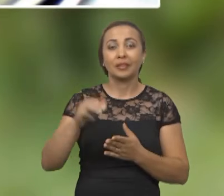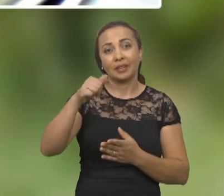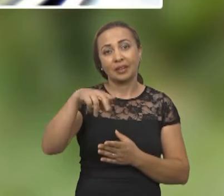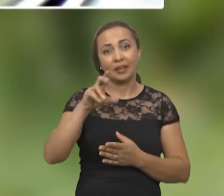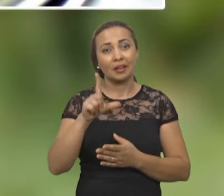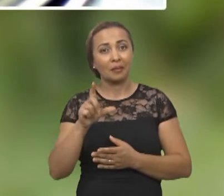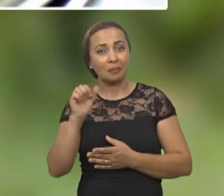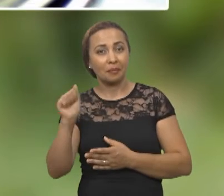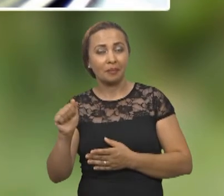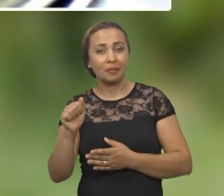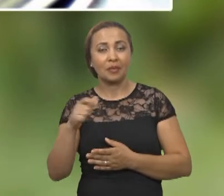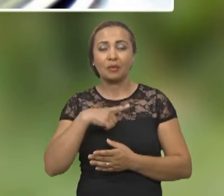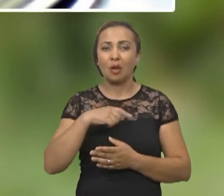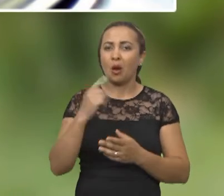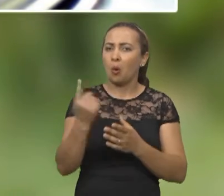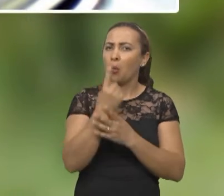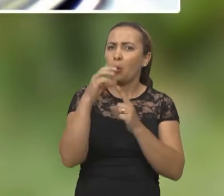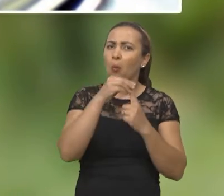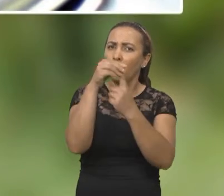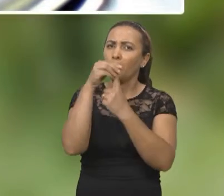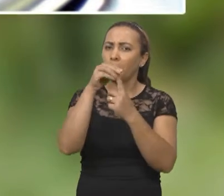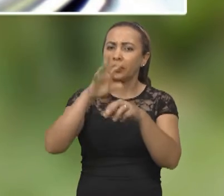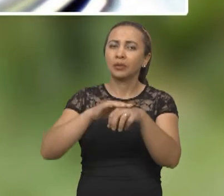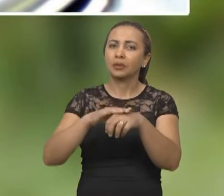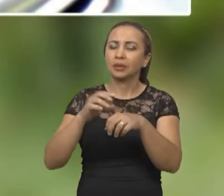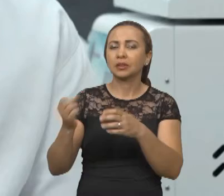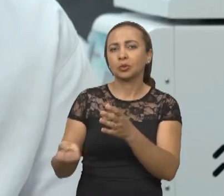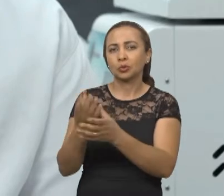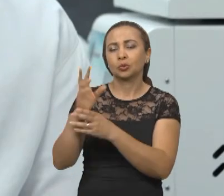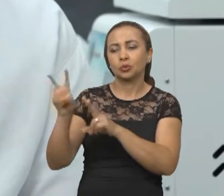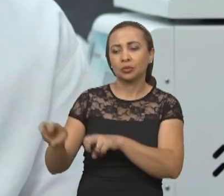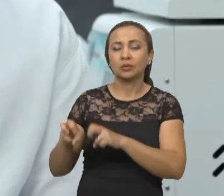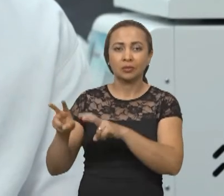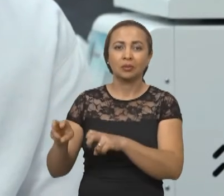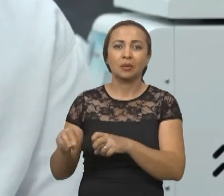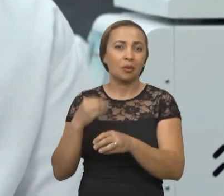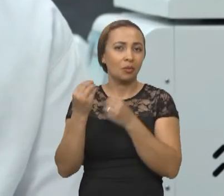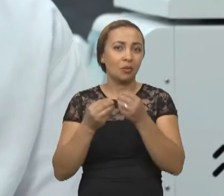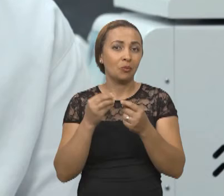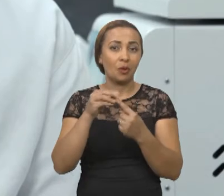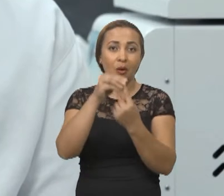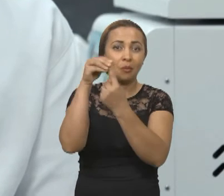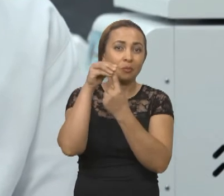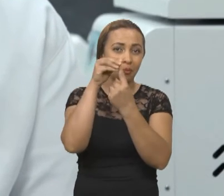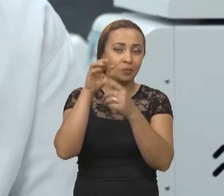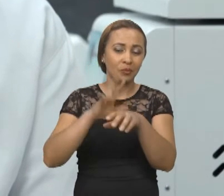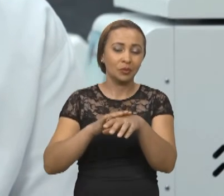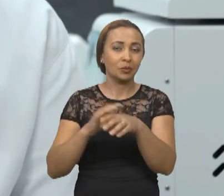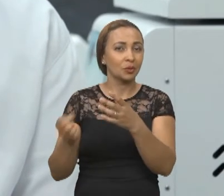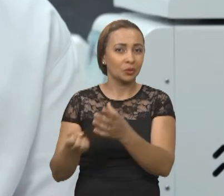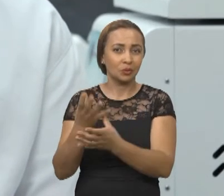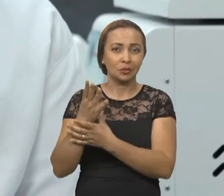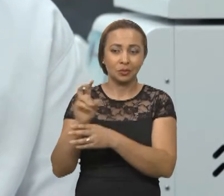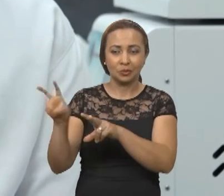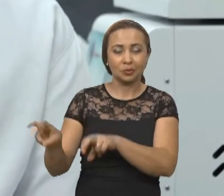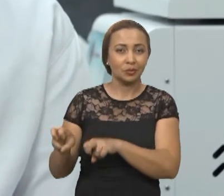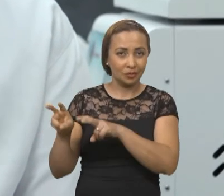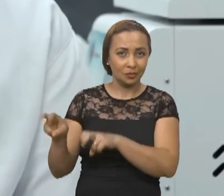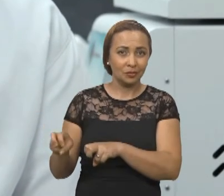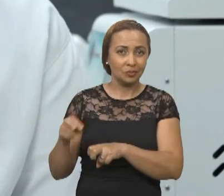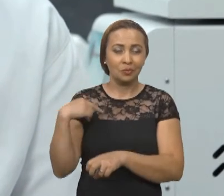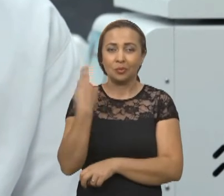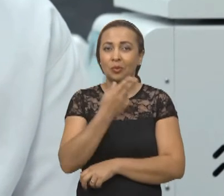a única doença que apareceu que surgiu em campo como essa foi a única doença que surgiu em campo